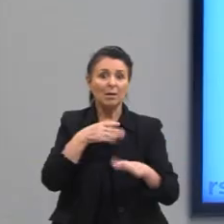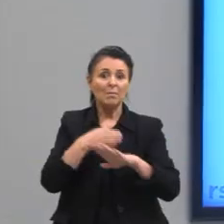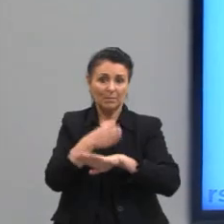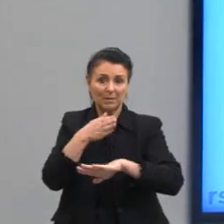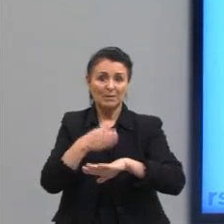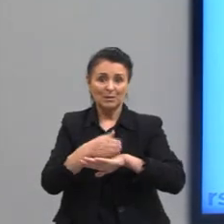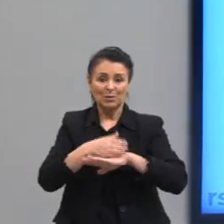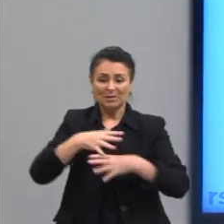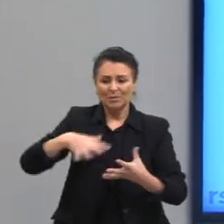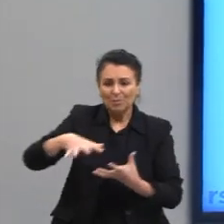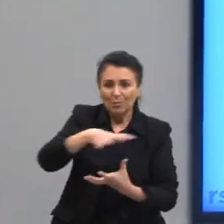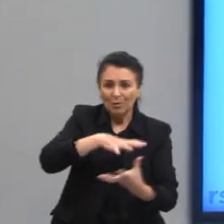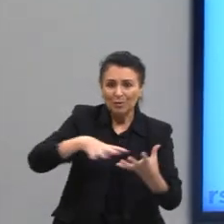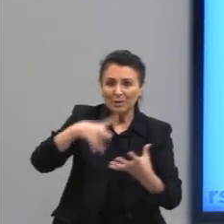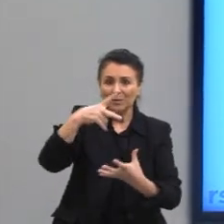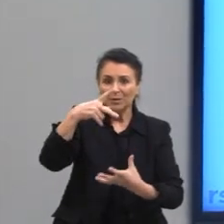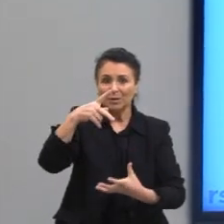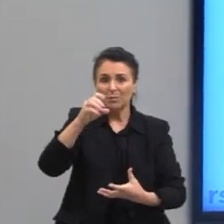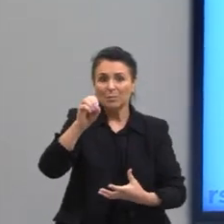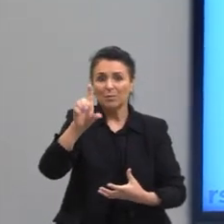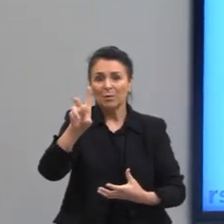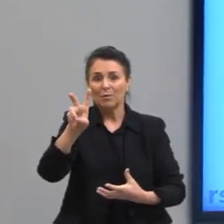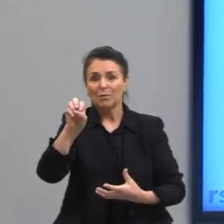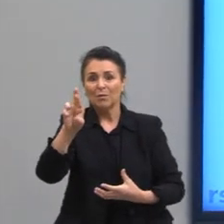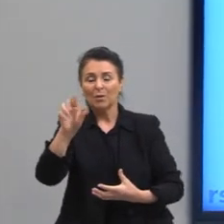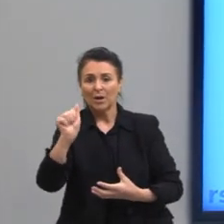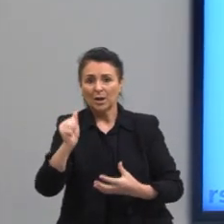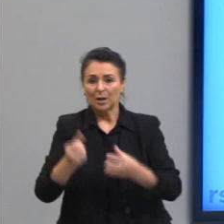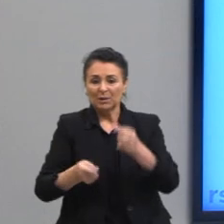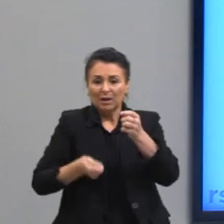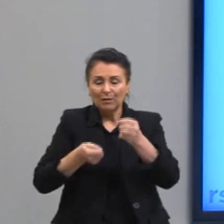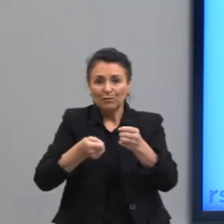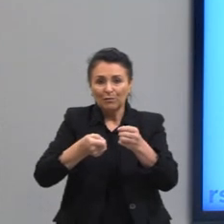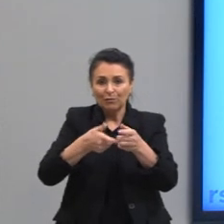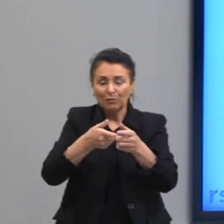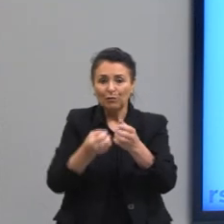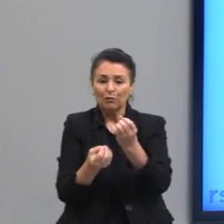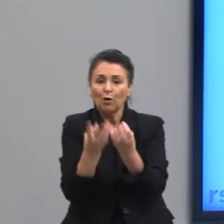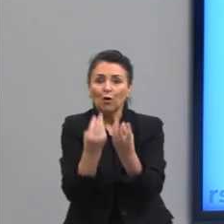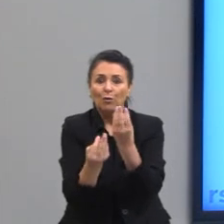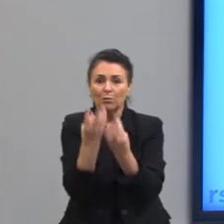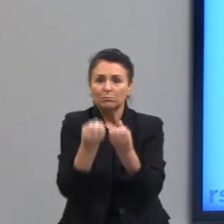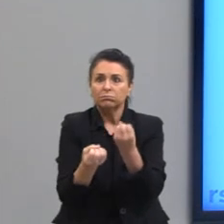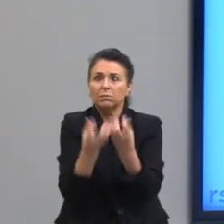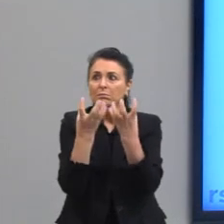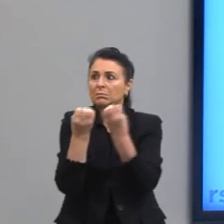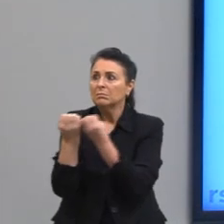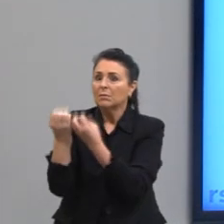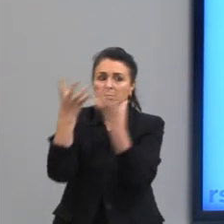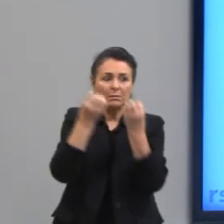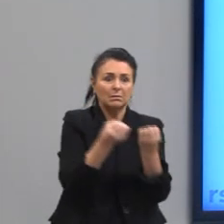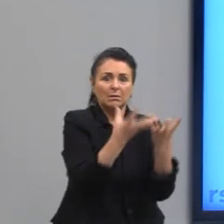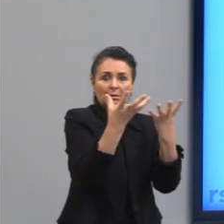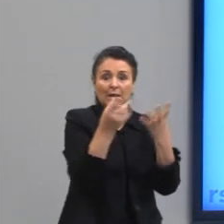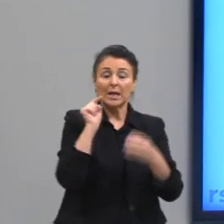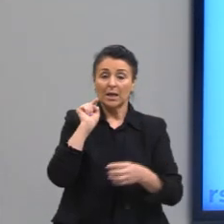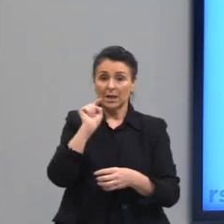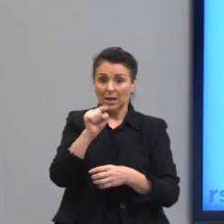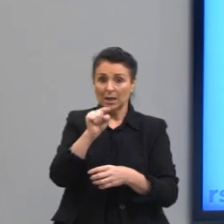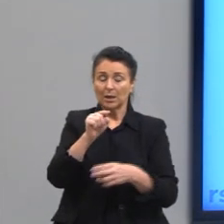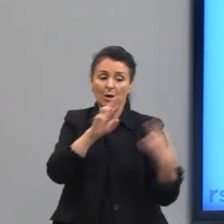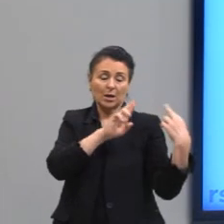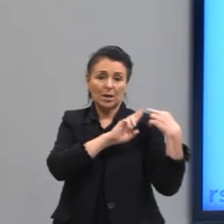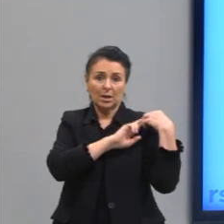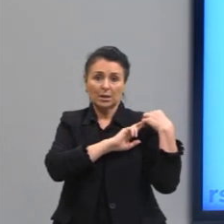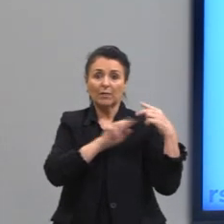pólvora, ele que ia acender os barris, ele acaba sendo preso e executado depois, mas o Guy Fawkes é quem